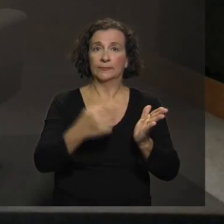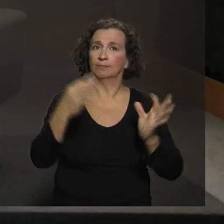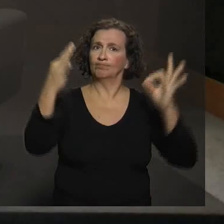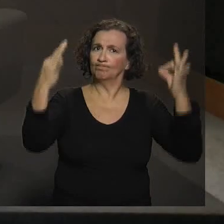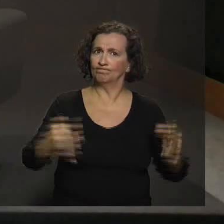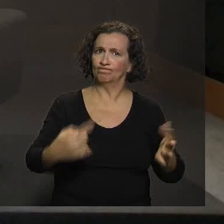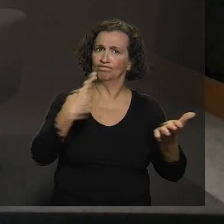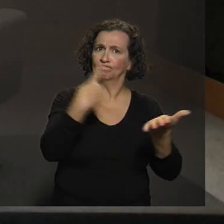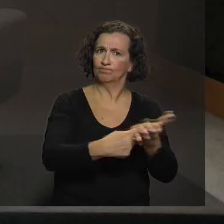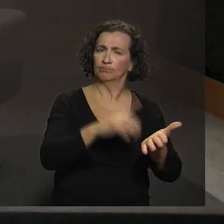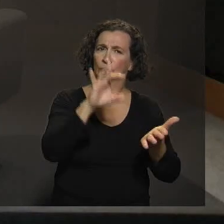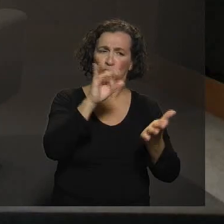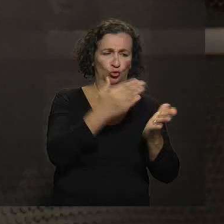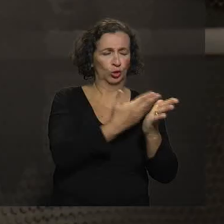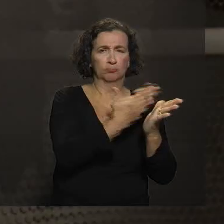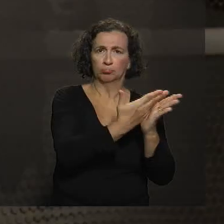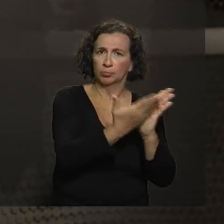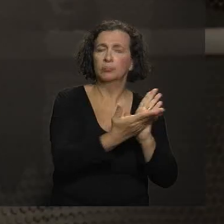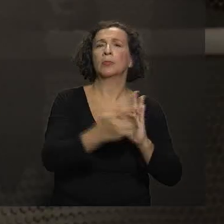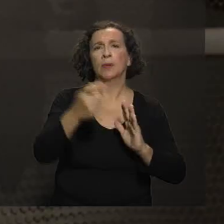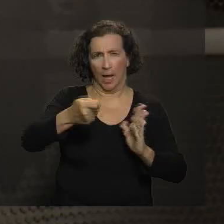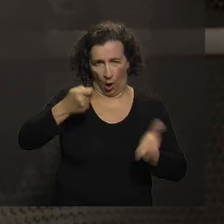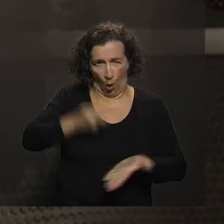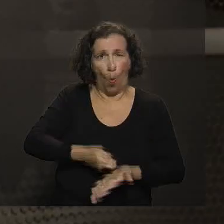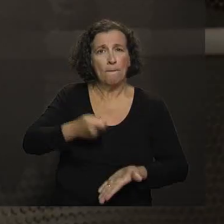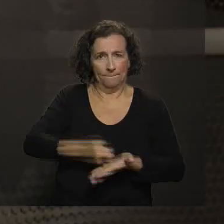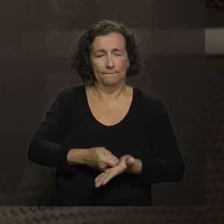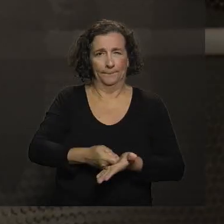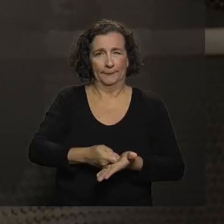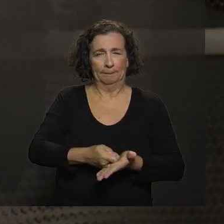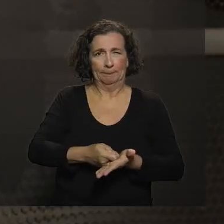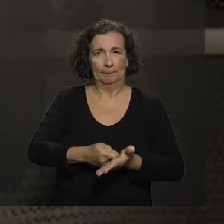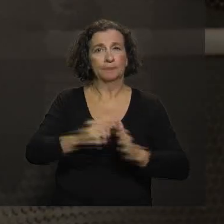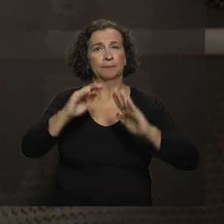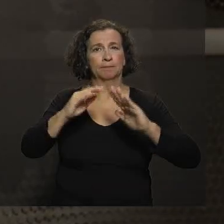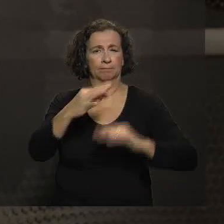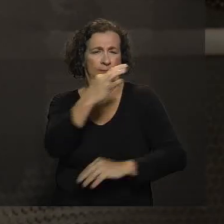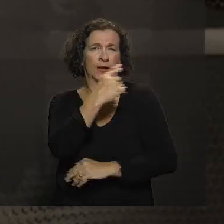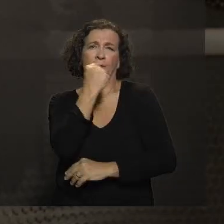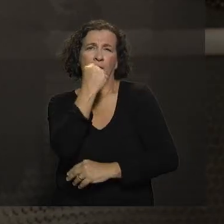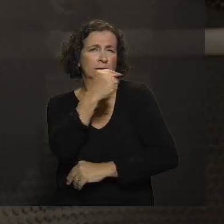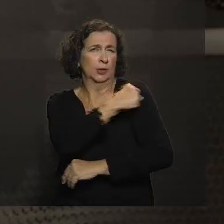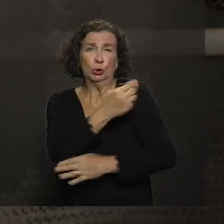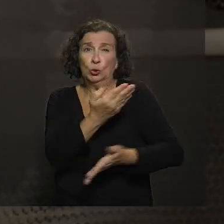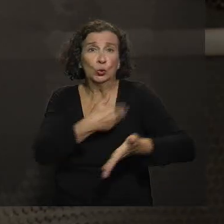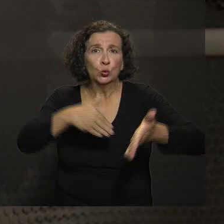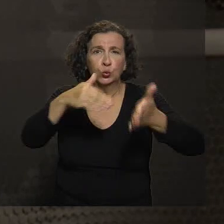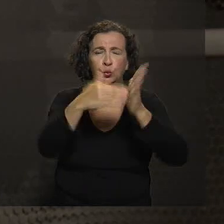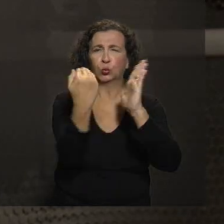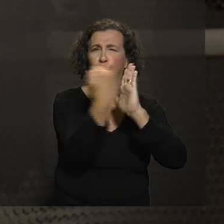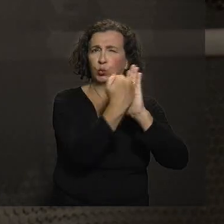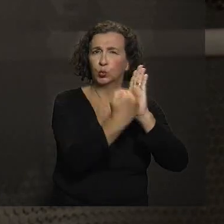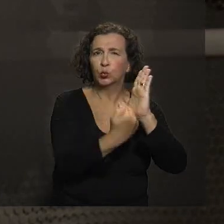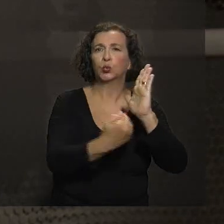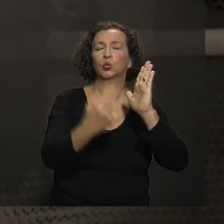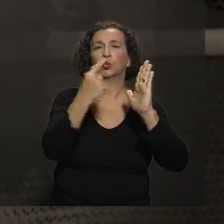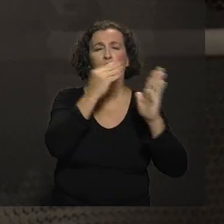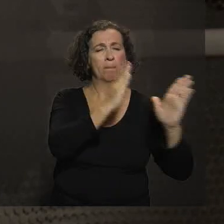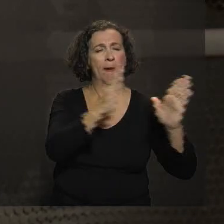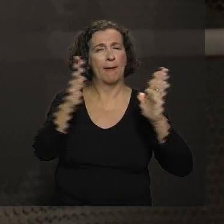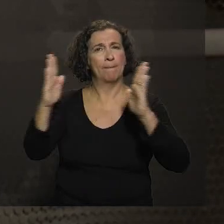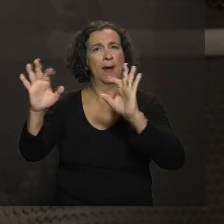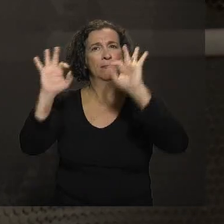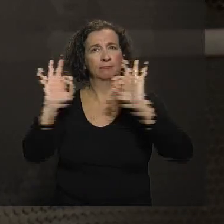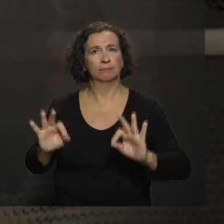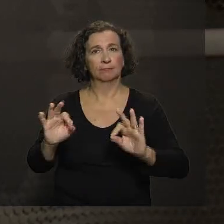obrigatório estar com a caderneta de vacinação em dia as vacinas todas sendo tomadas para